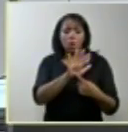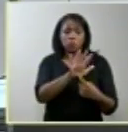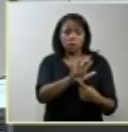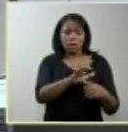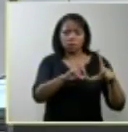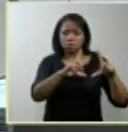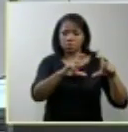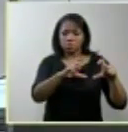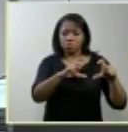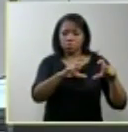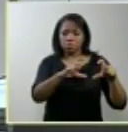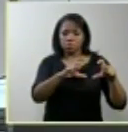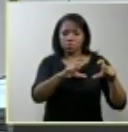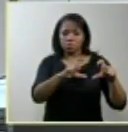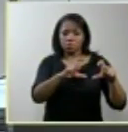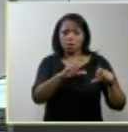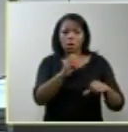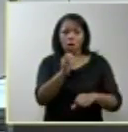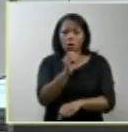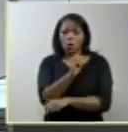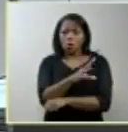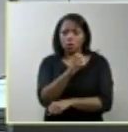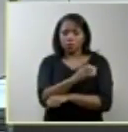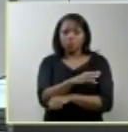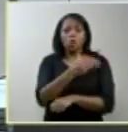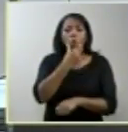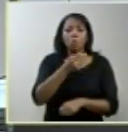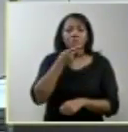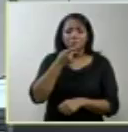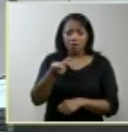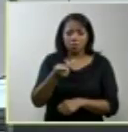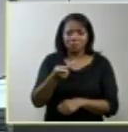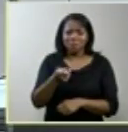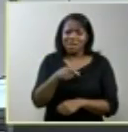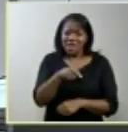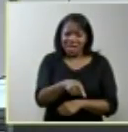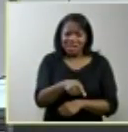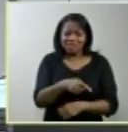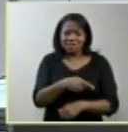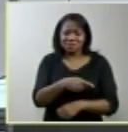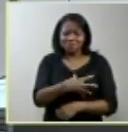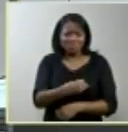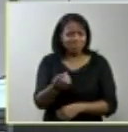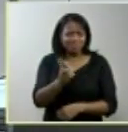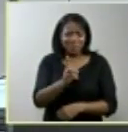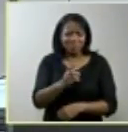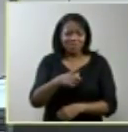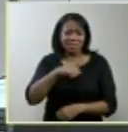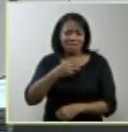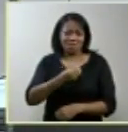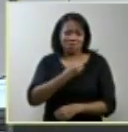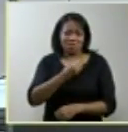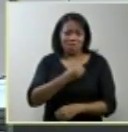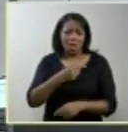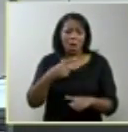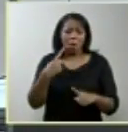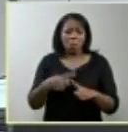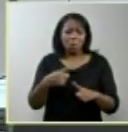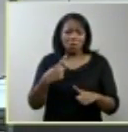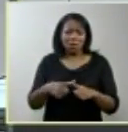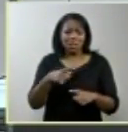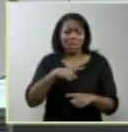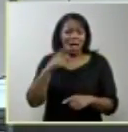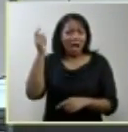mãos Rosivaldo nos diz ele não irá sobreviver ele tem a cabeça dourada